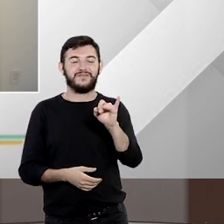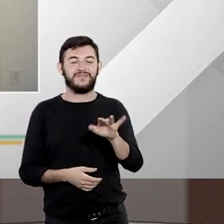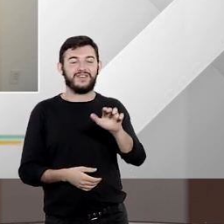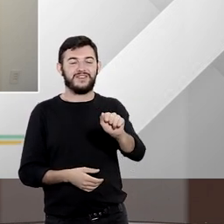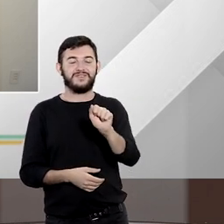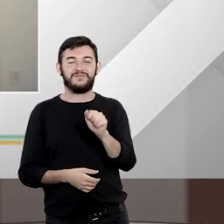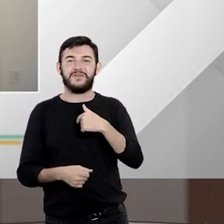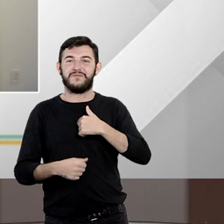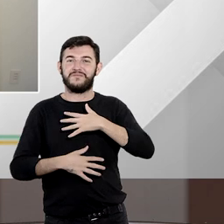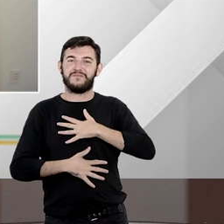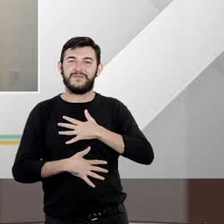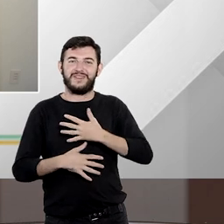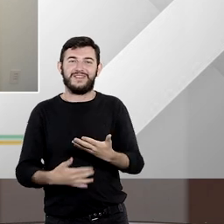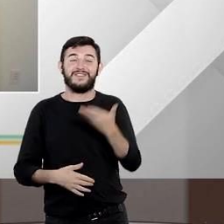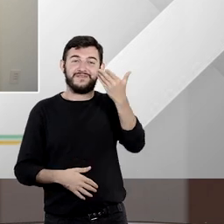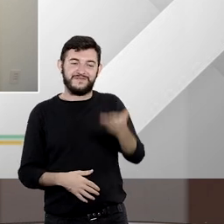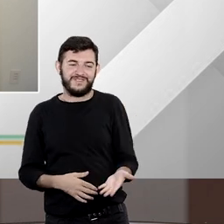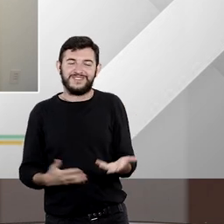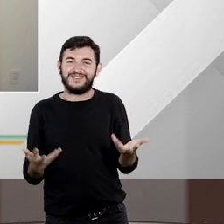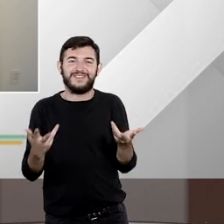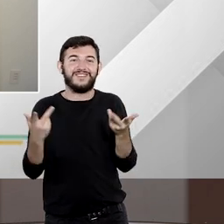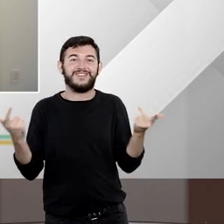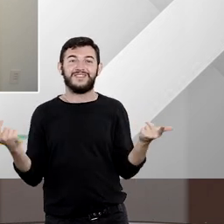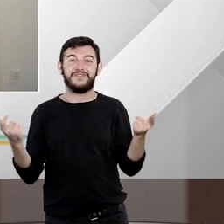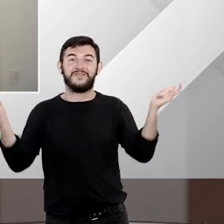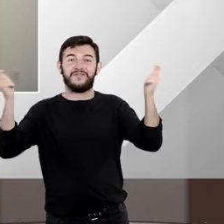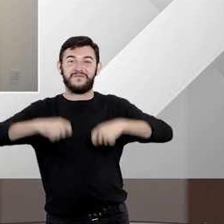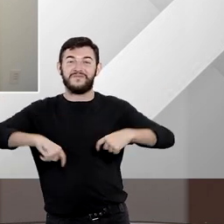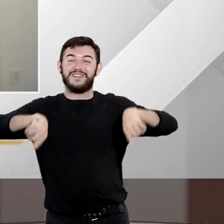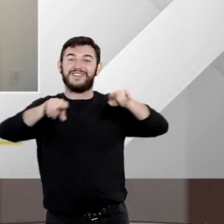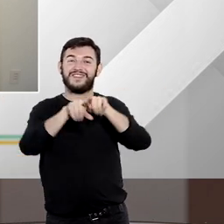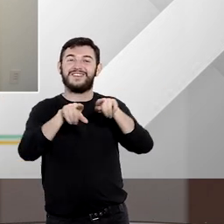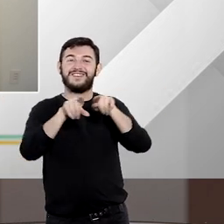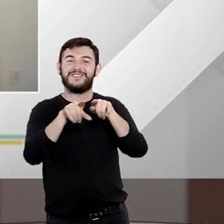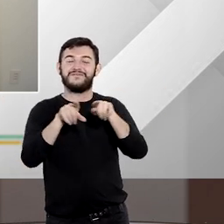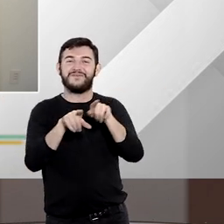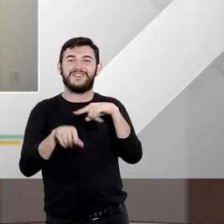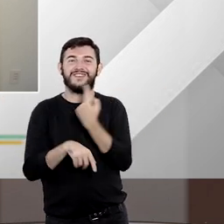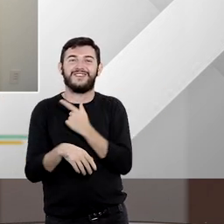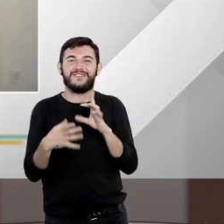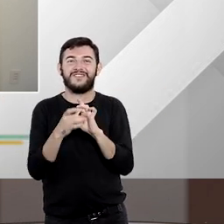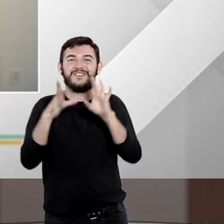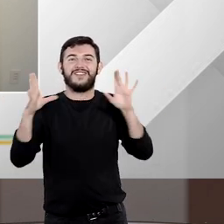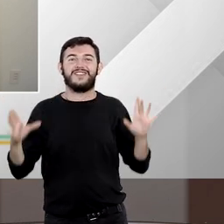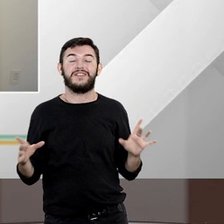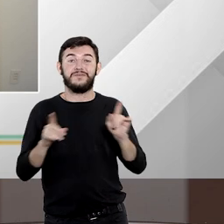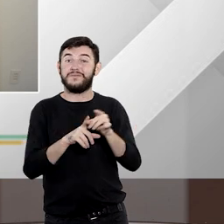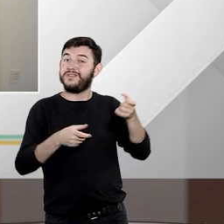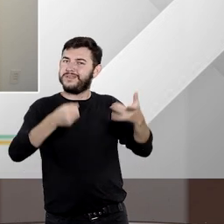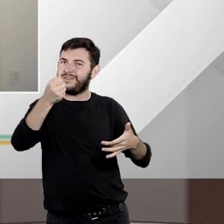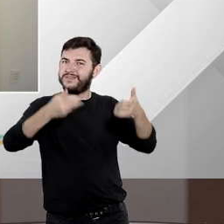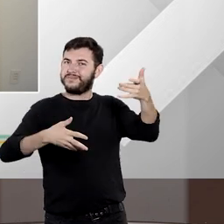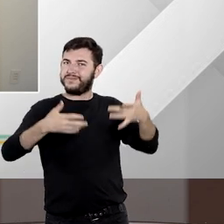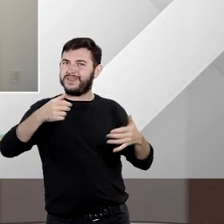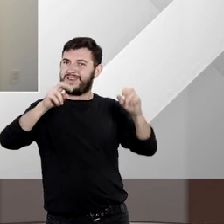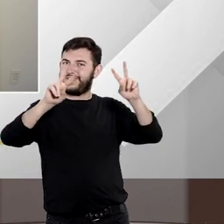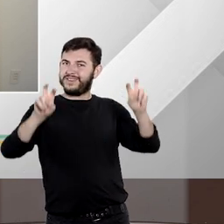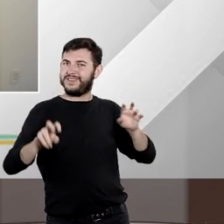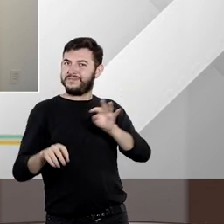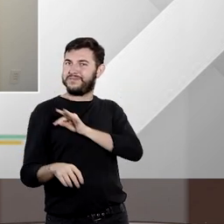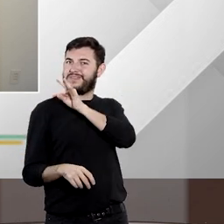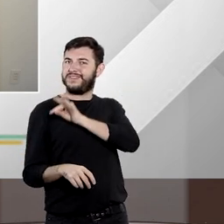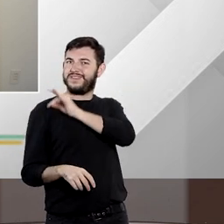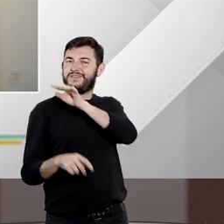conversar contigo você é uma simpatia além de muito competente deixou a gente super à vontade para tratar de temas que são técnicos